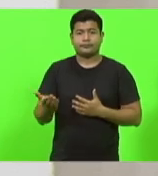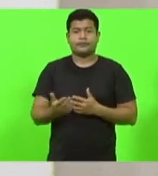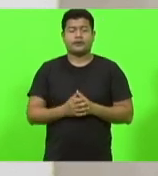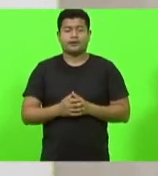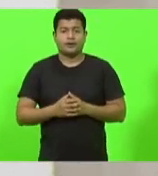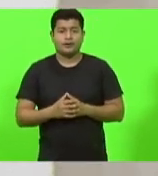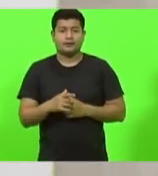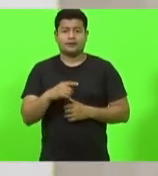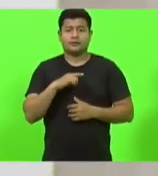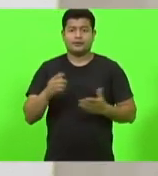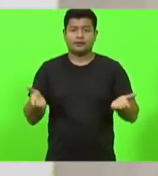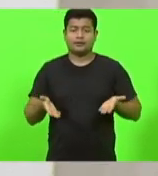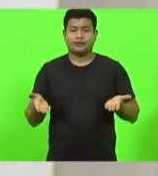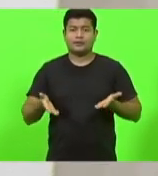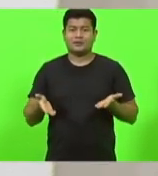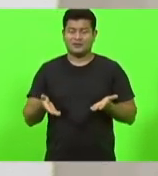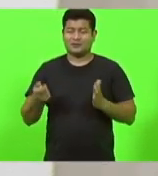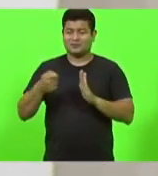enfrentamento